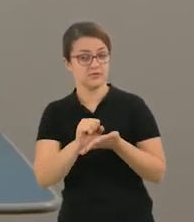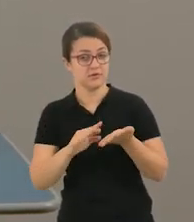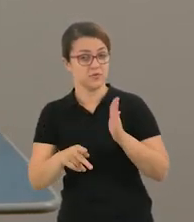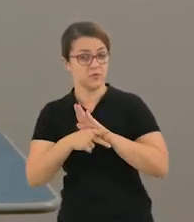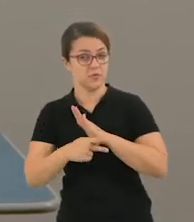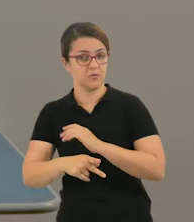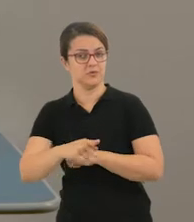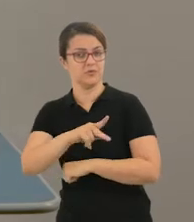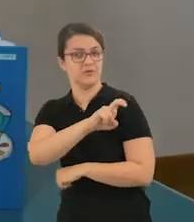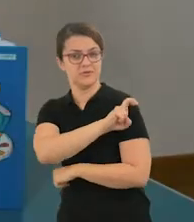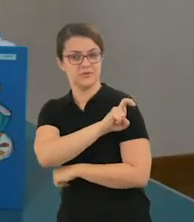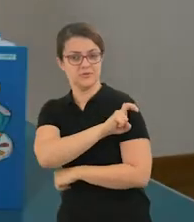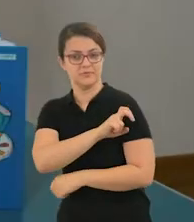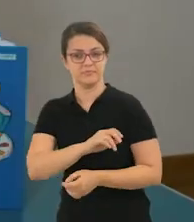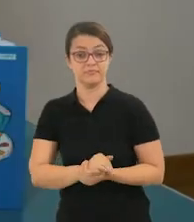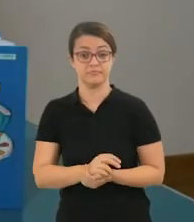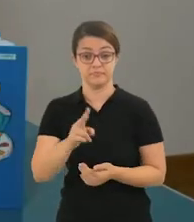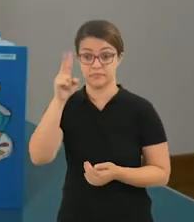ano. Vamos lá?